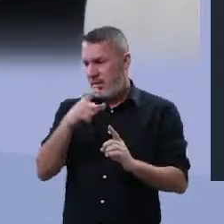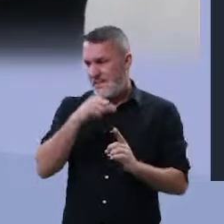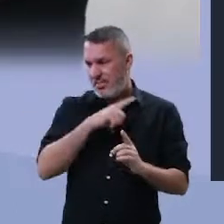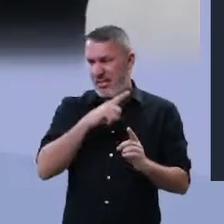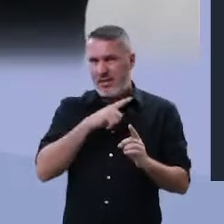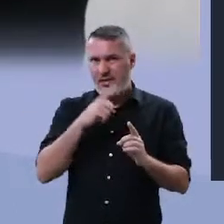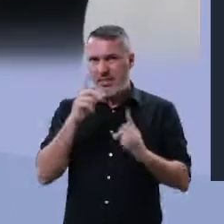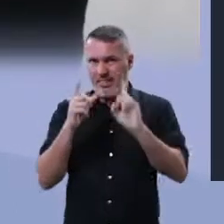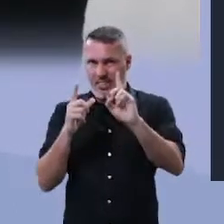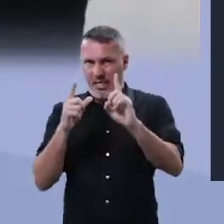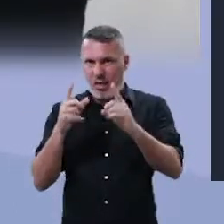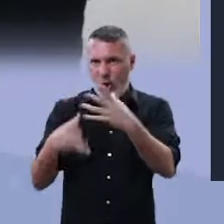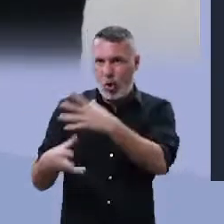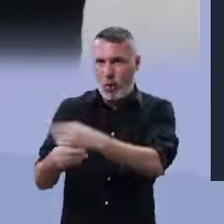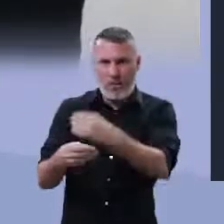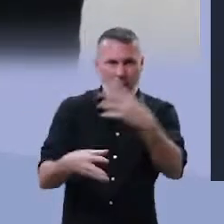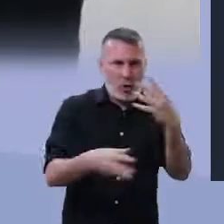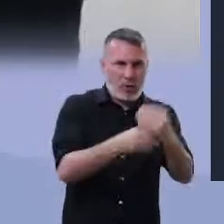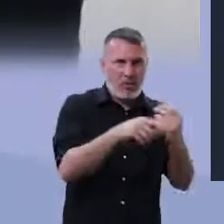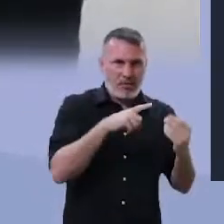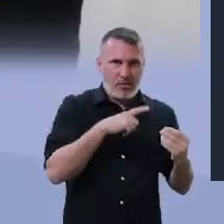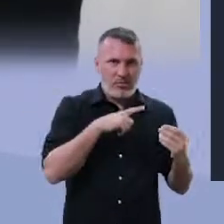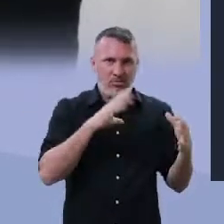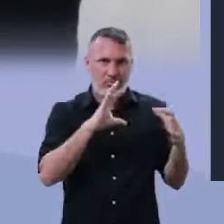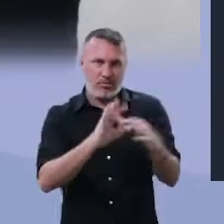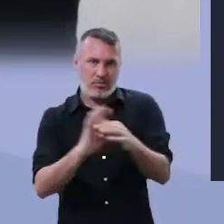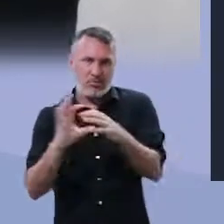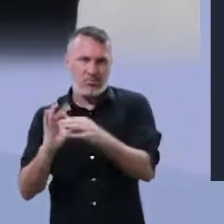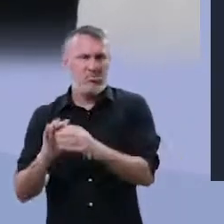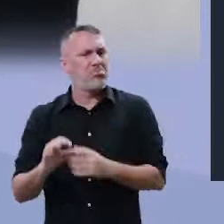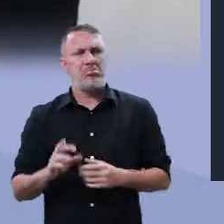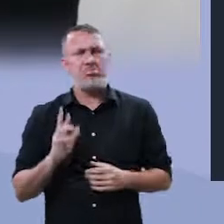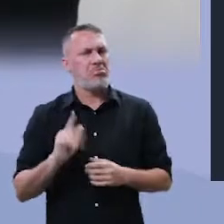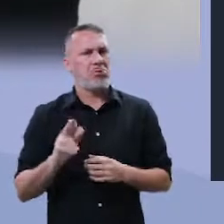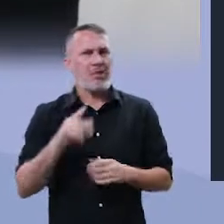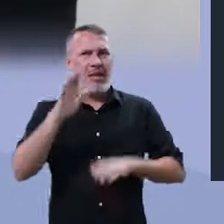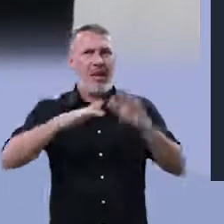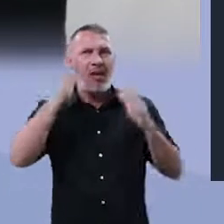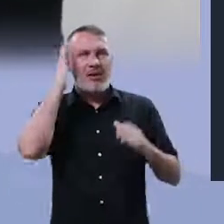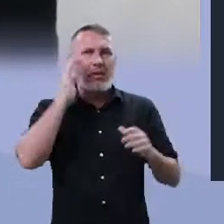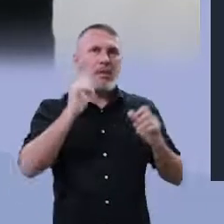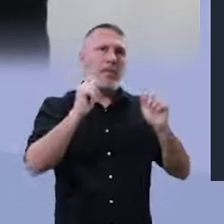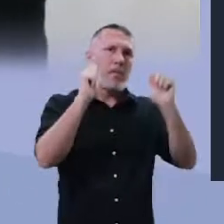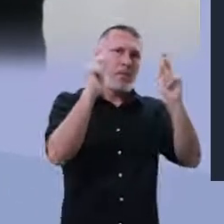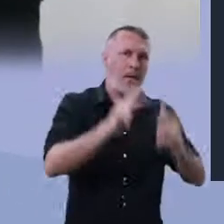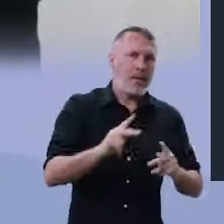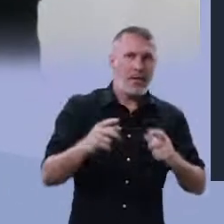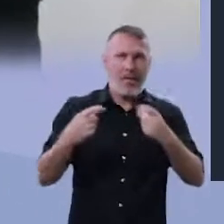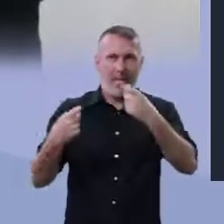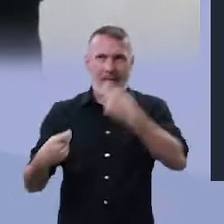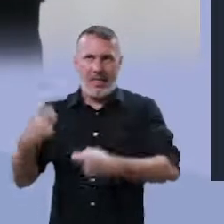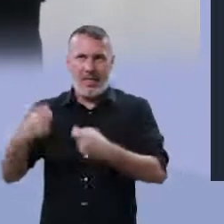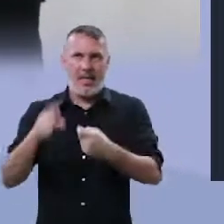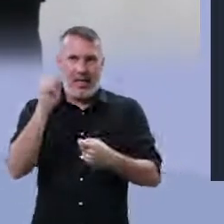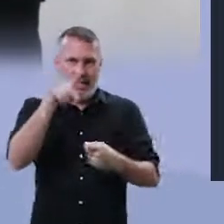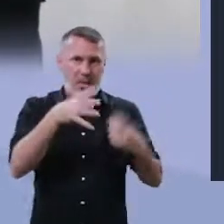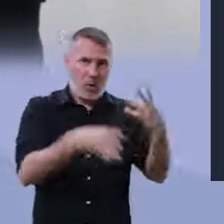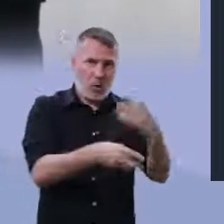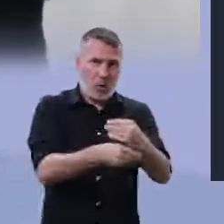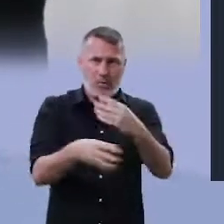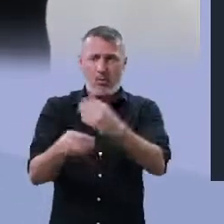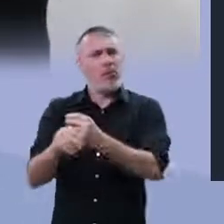complementares? Os dois se complementam? Não. Ainda que a pessoa pense que paz e guerra sejam